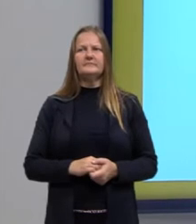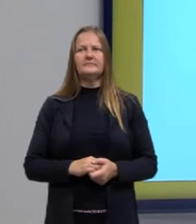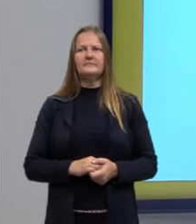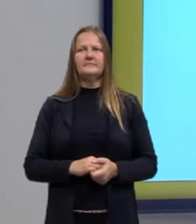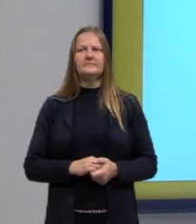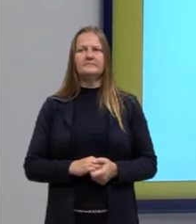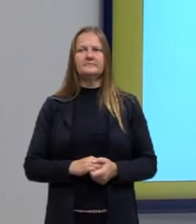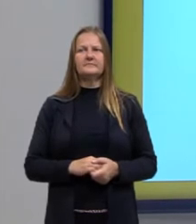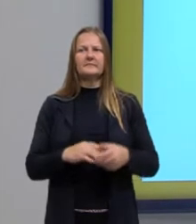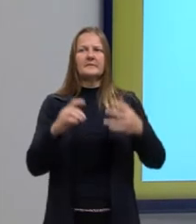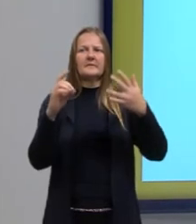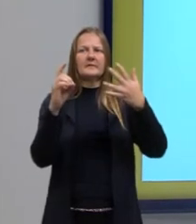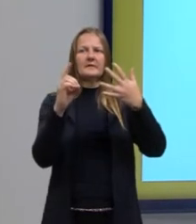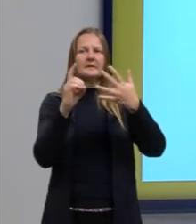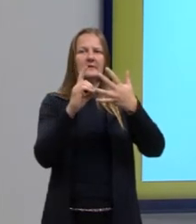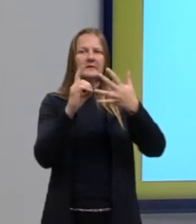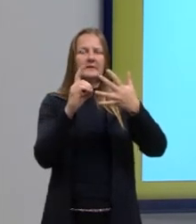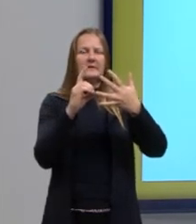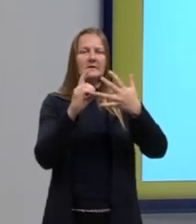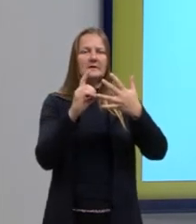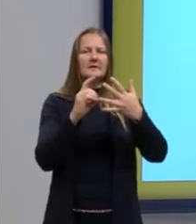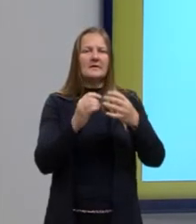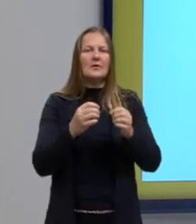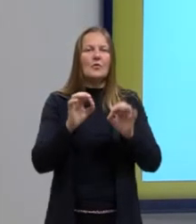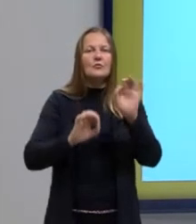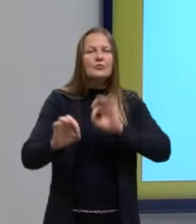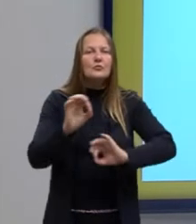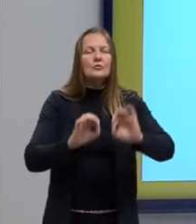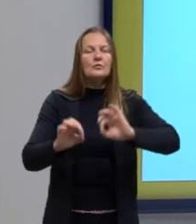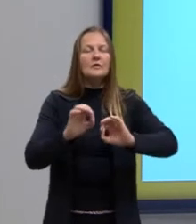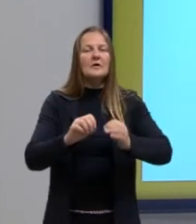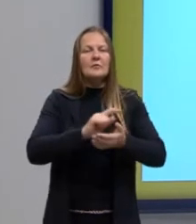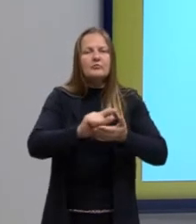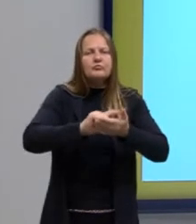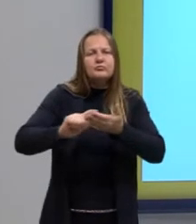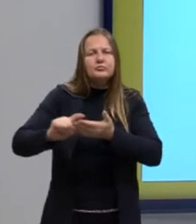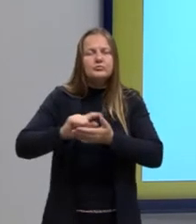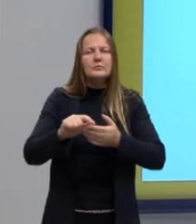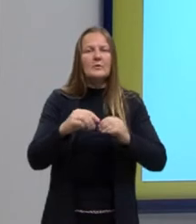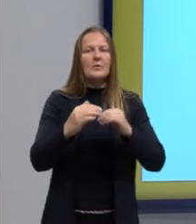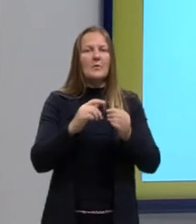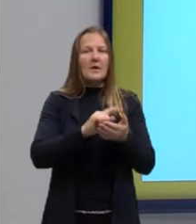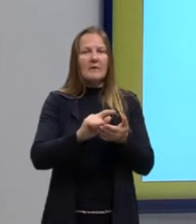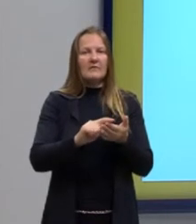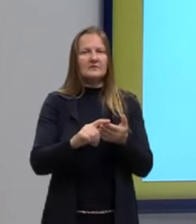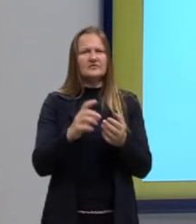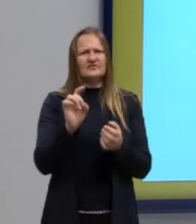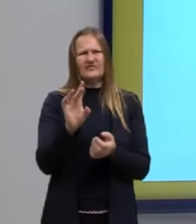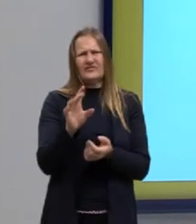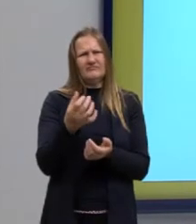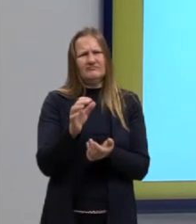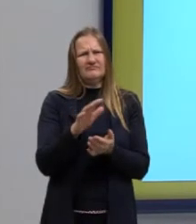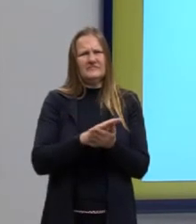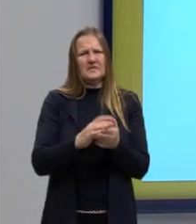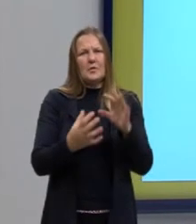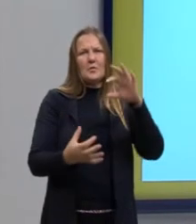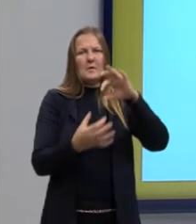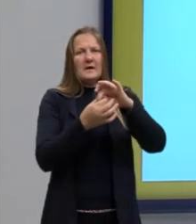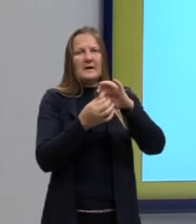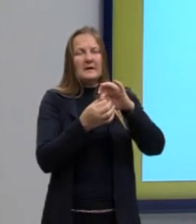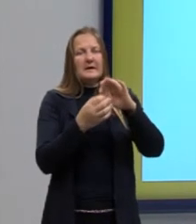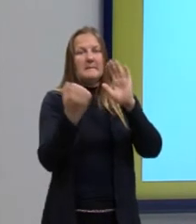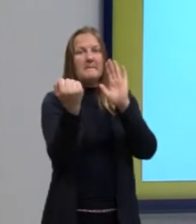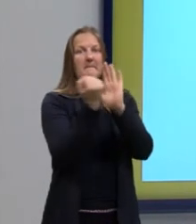ambientais. Letra D. Incrementar a desinfecção no processo de lavagem não está associado